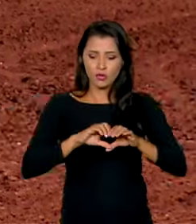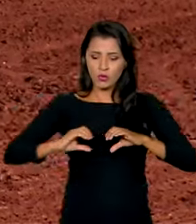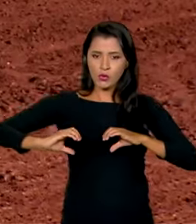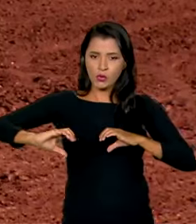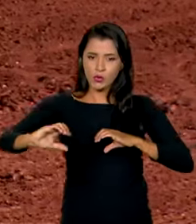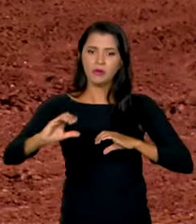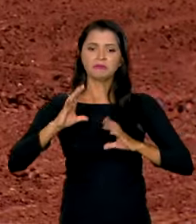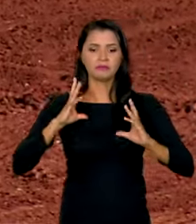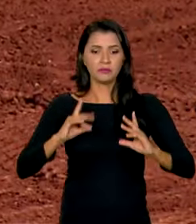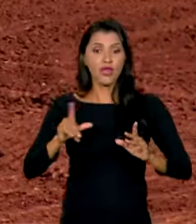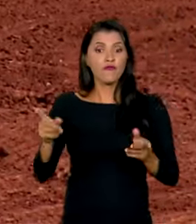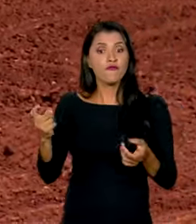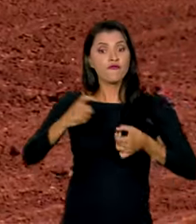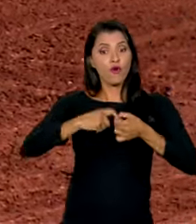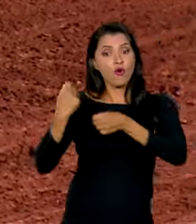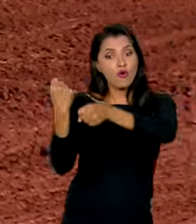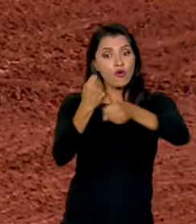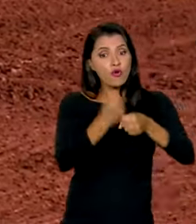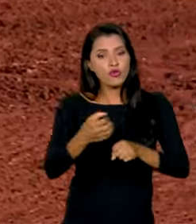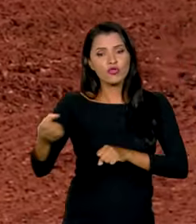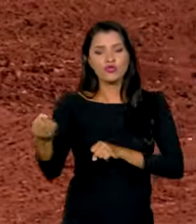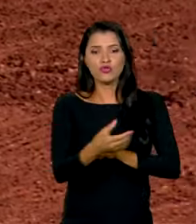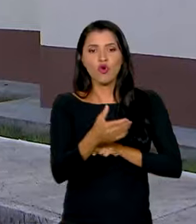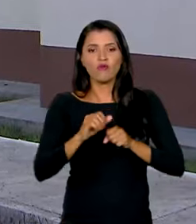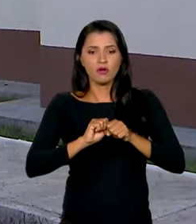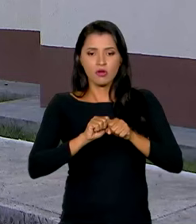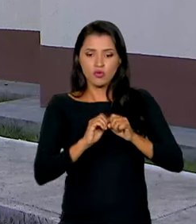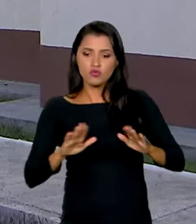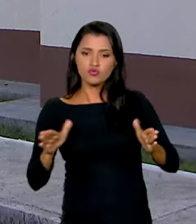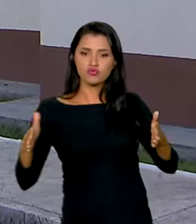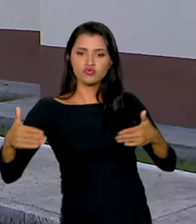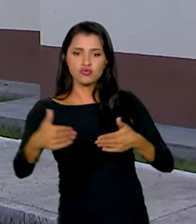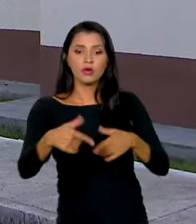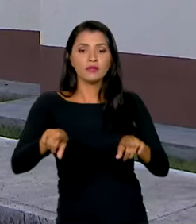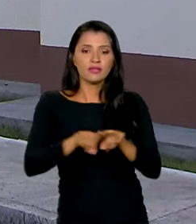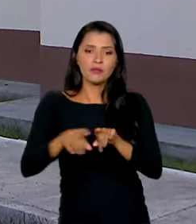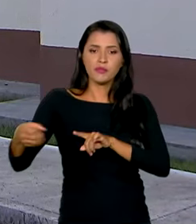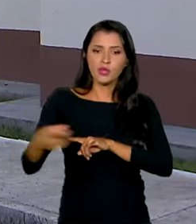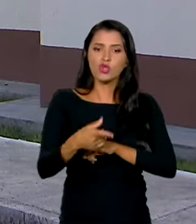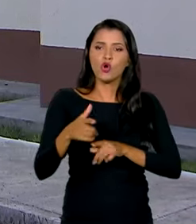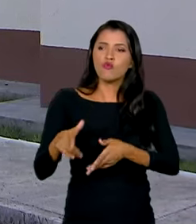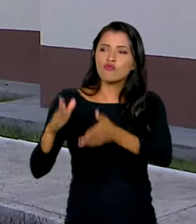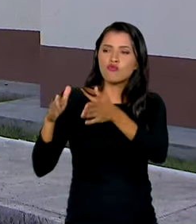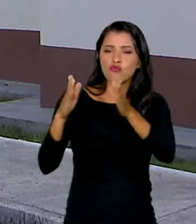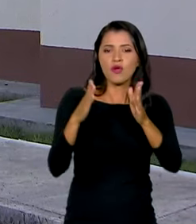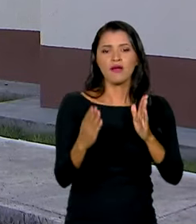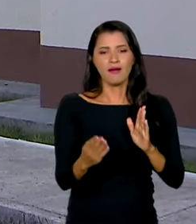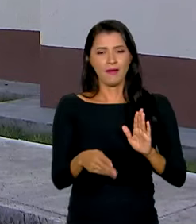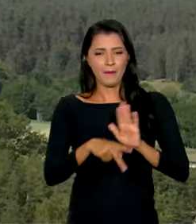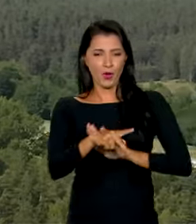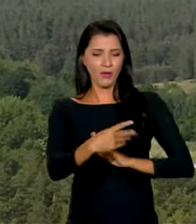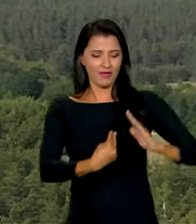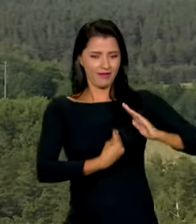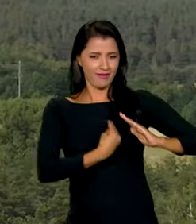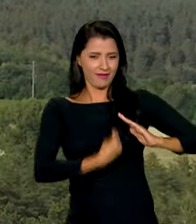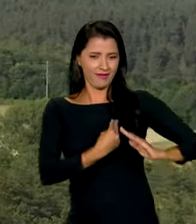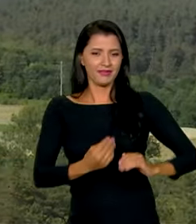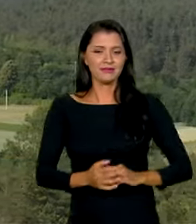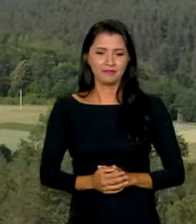básico, recuperação e construção de novas barragens, além de novas unidades habitacionais do Minha Casa Minha Vida,